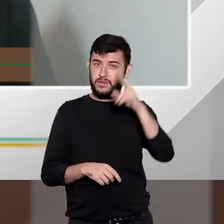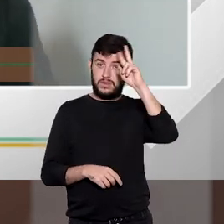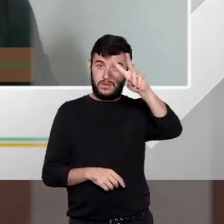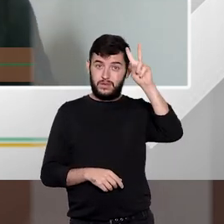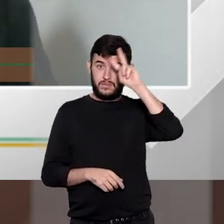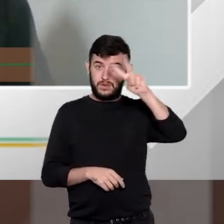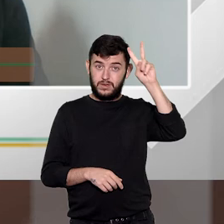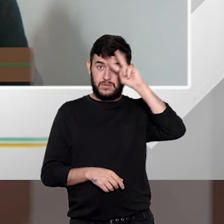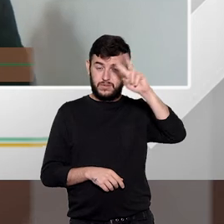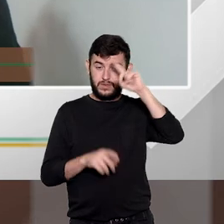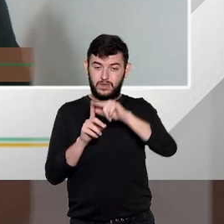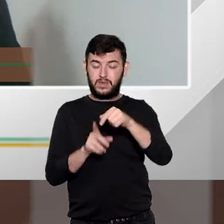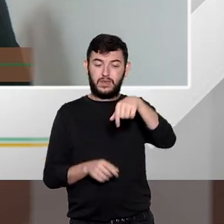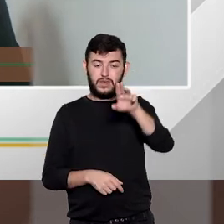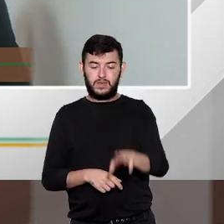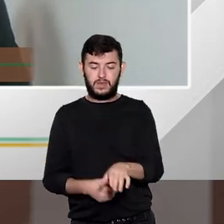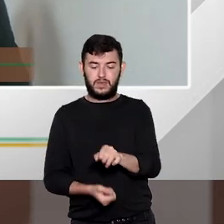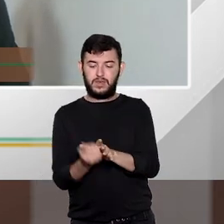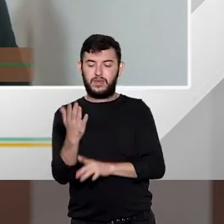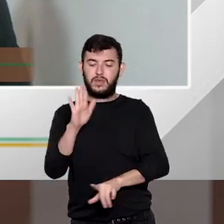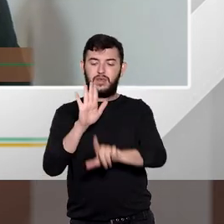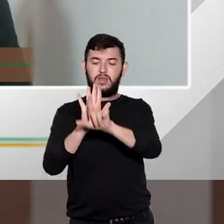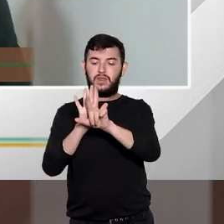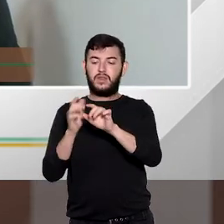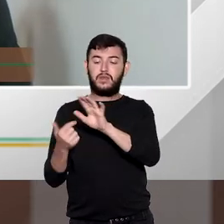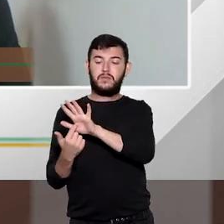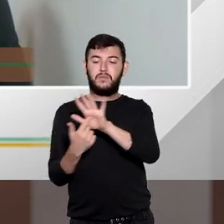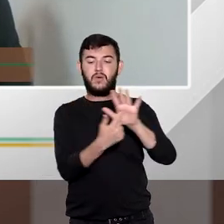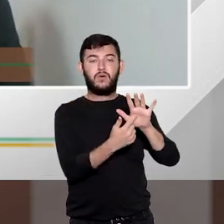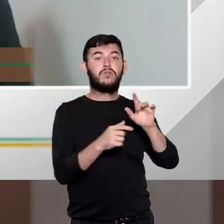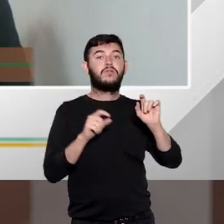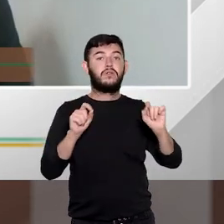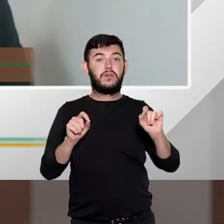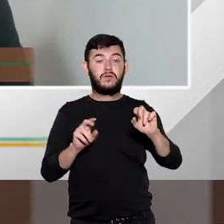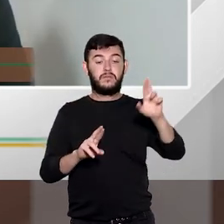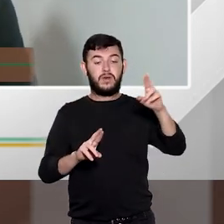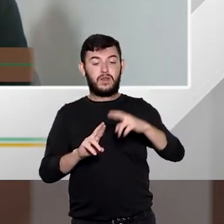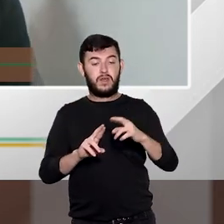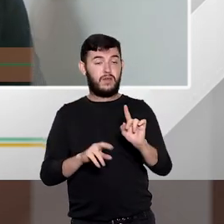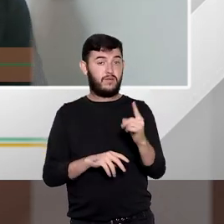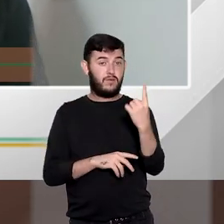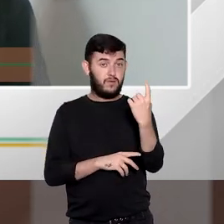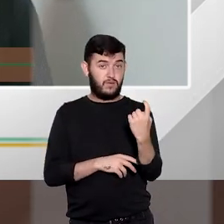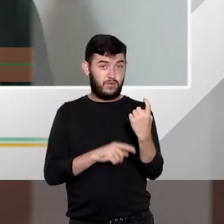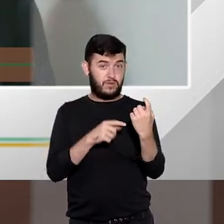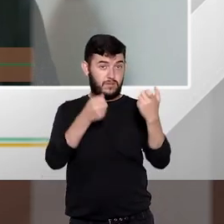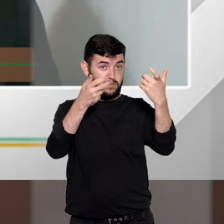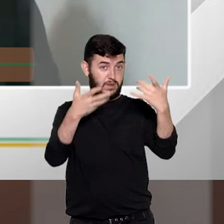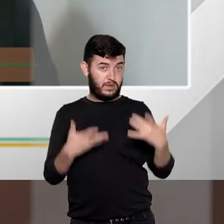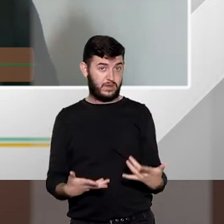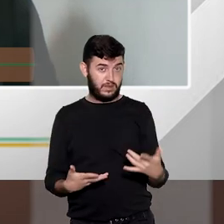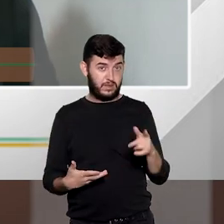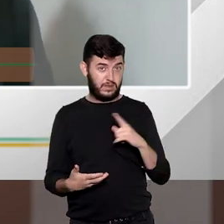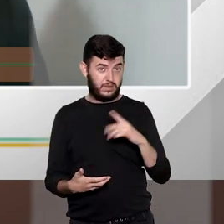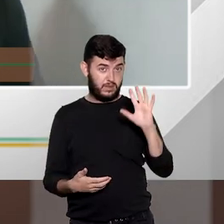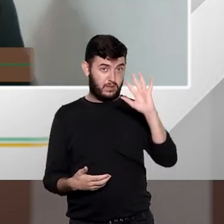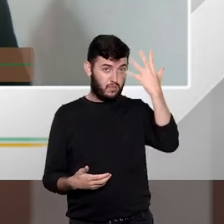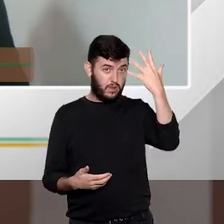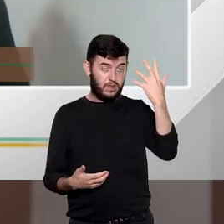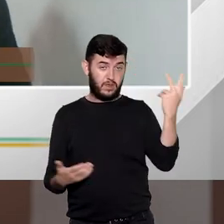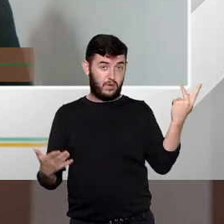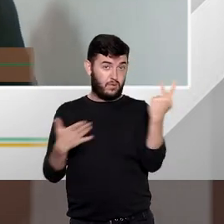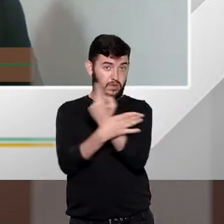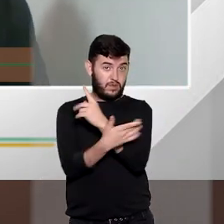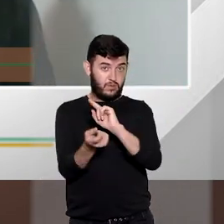temperada porque o parágrafo único coloca assim salvo disposição em contrário então tem situações por exemplo